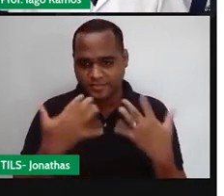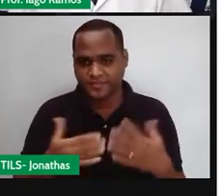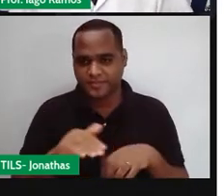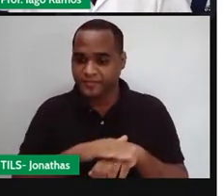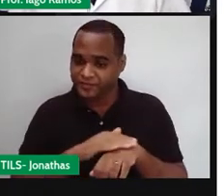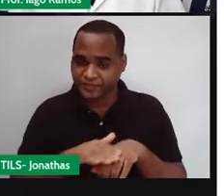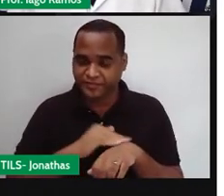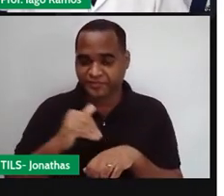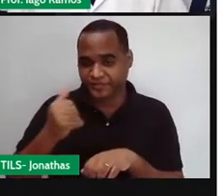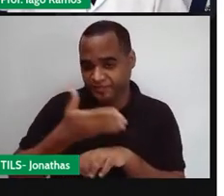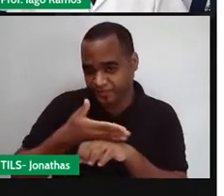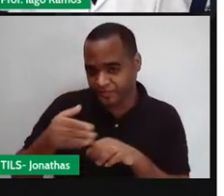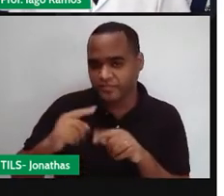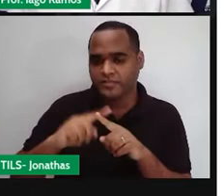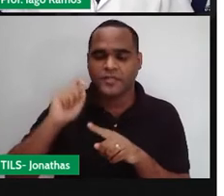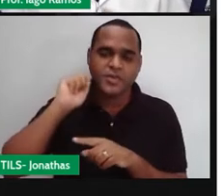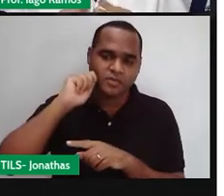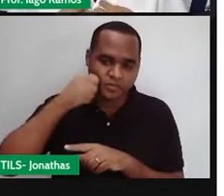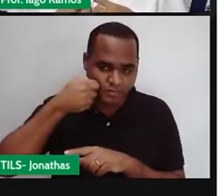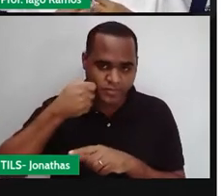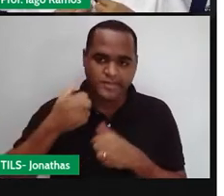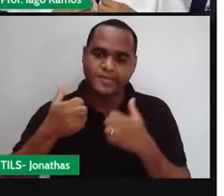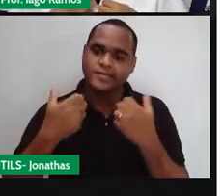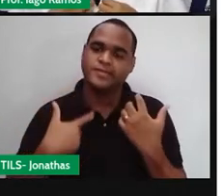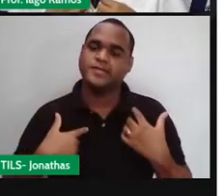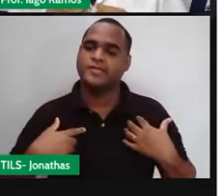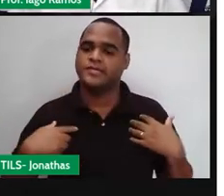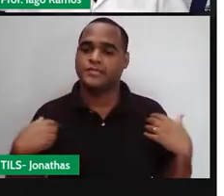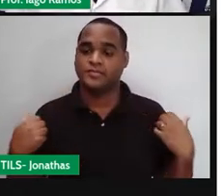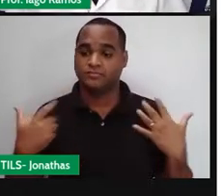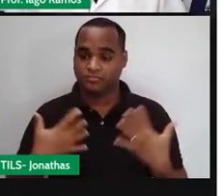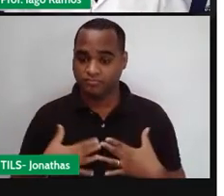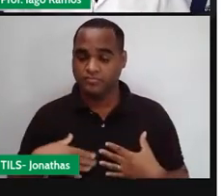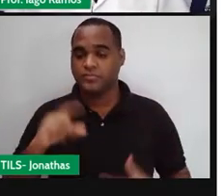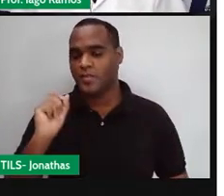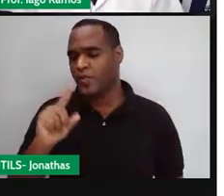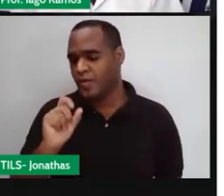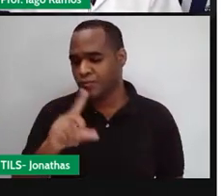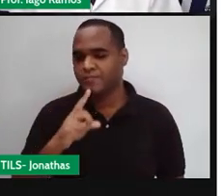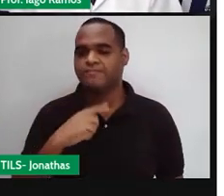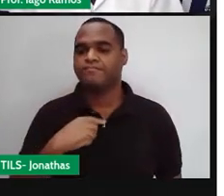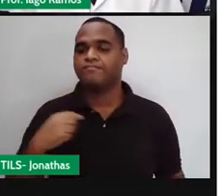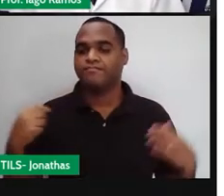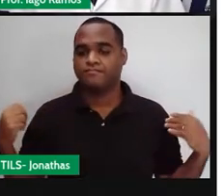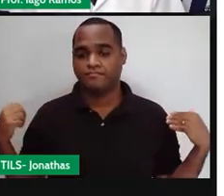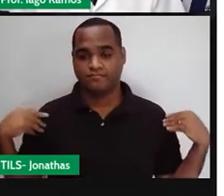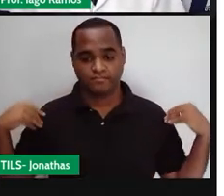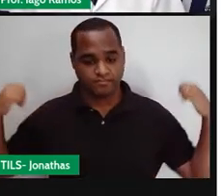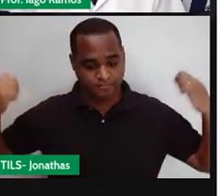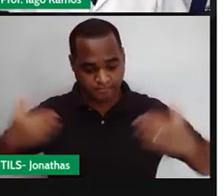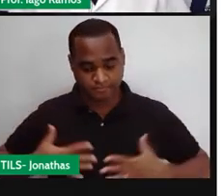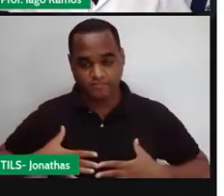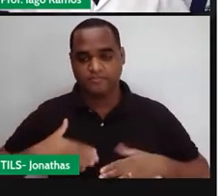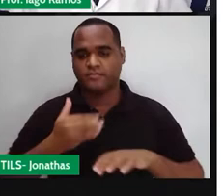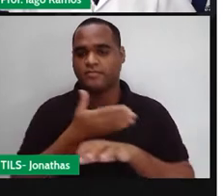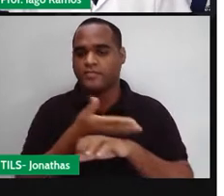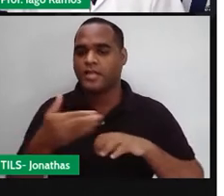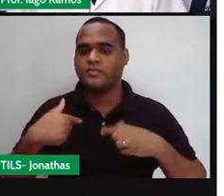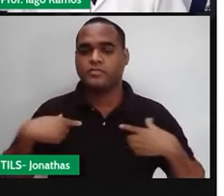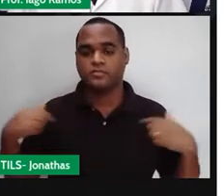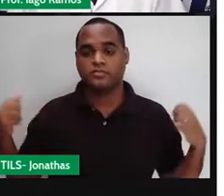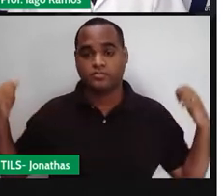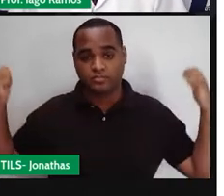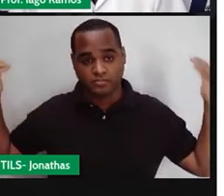branca, cabelo preto, estou vestindo aqui uma camisa azul, por cima um jaleco branco e atrás de mim